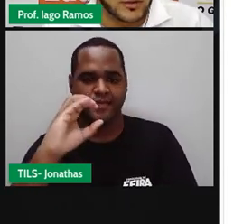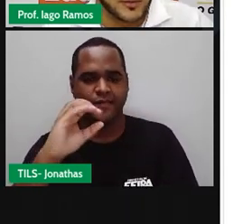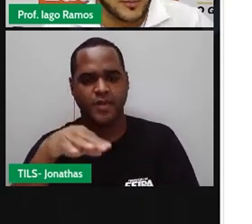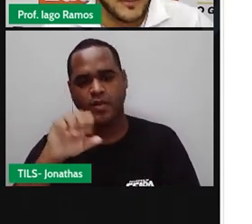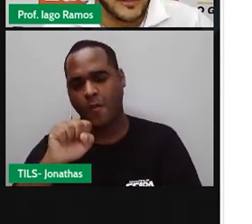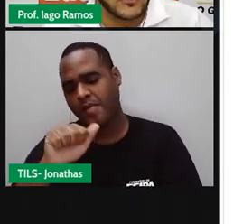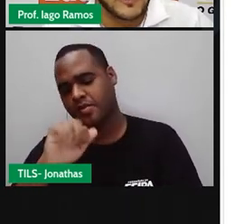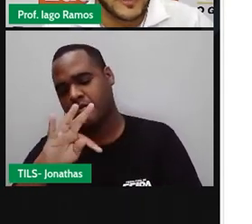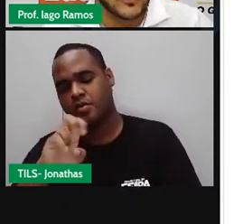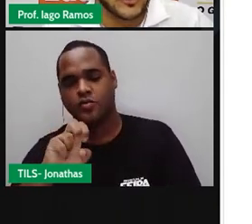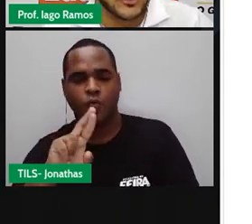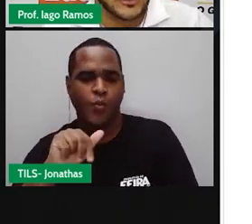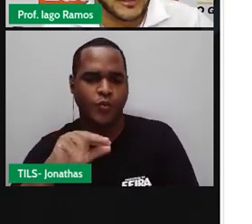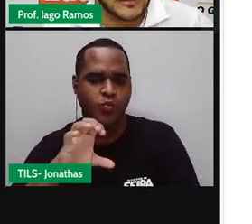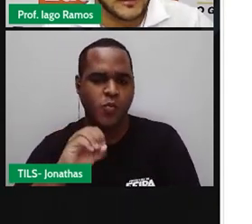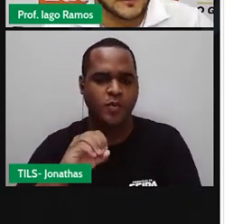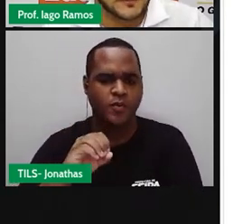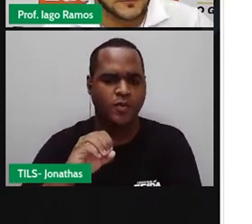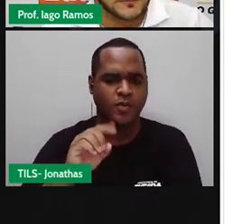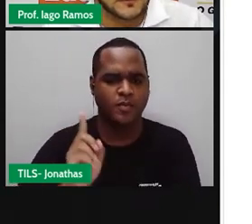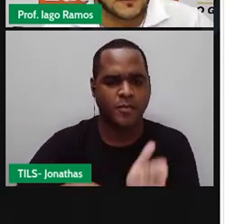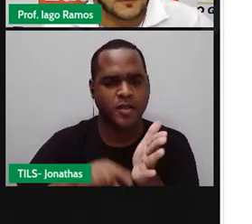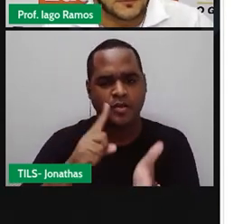Saturno menos 180.